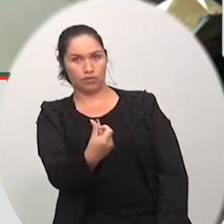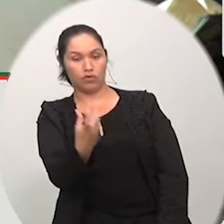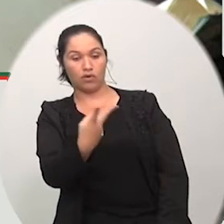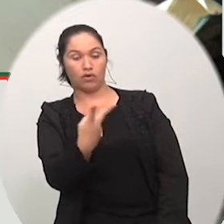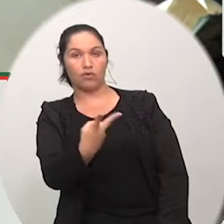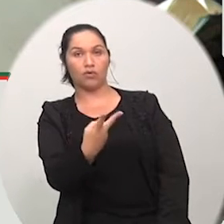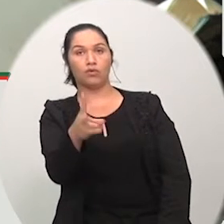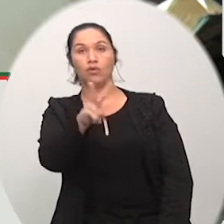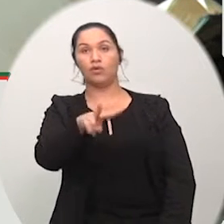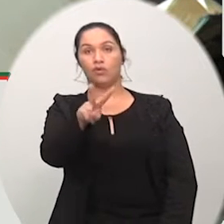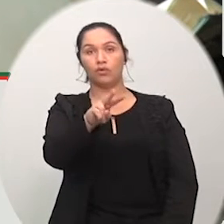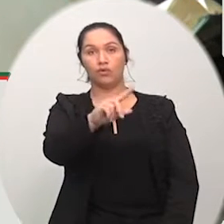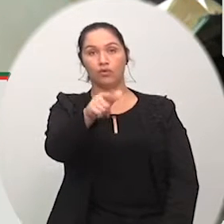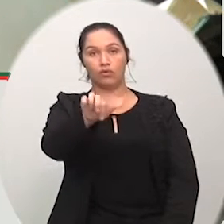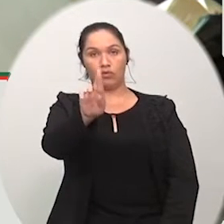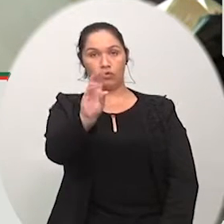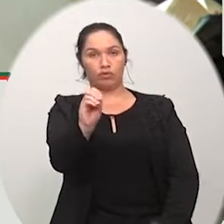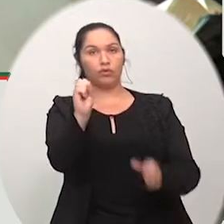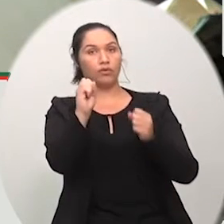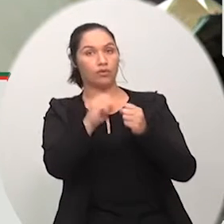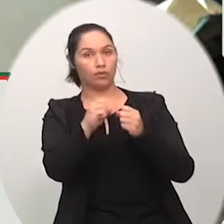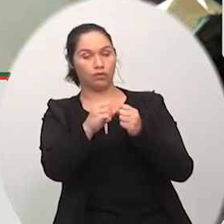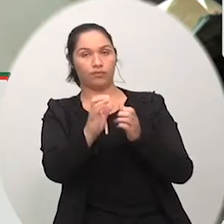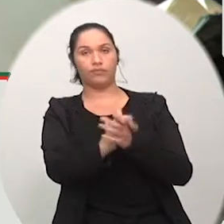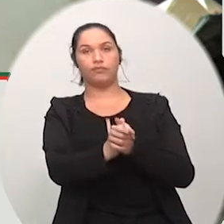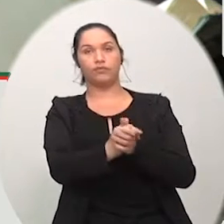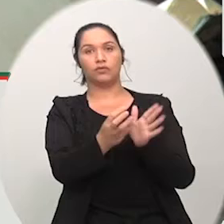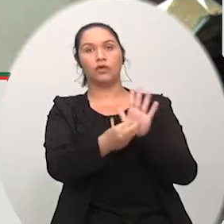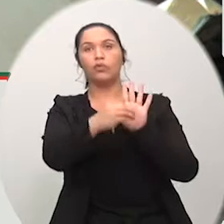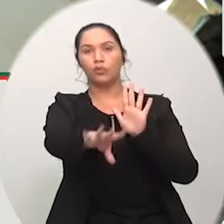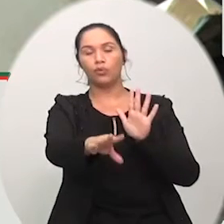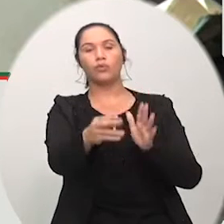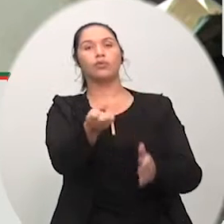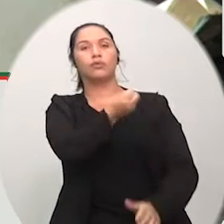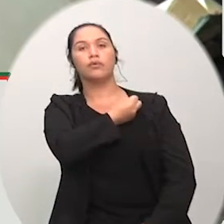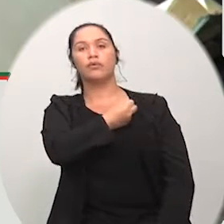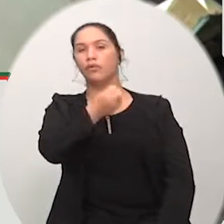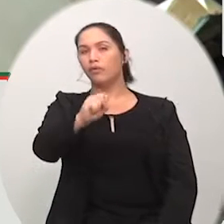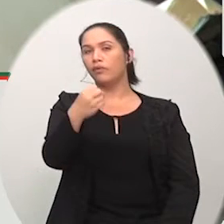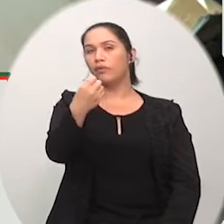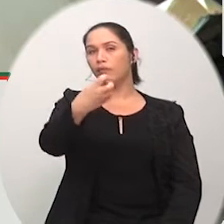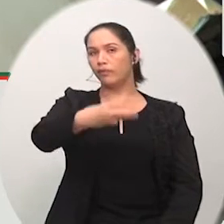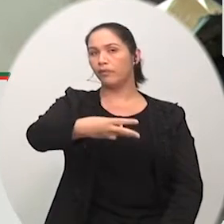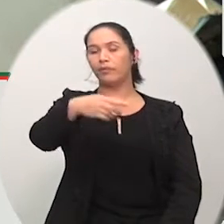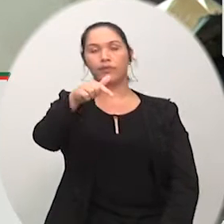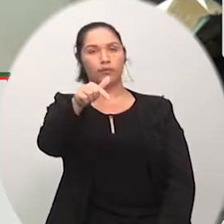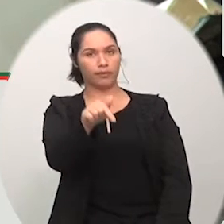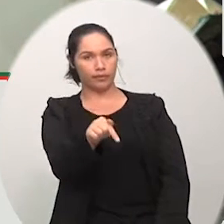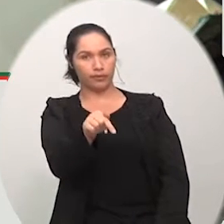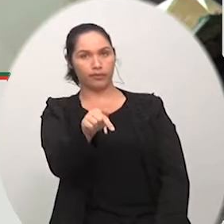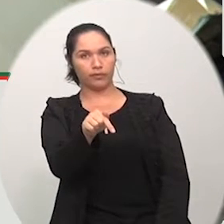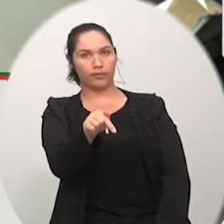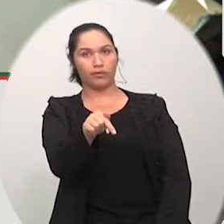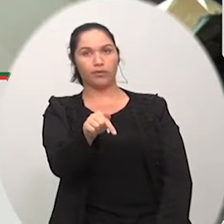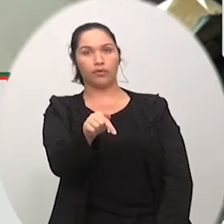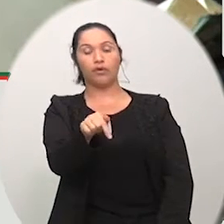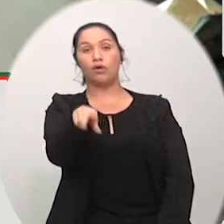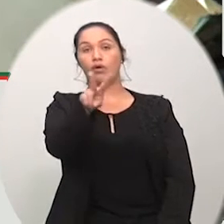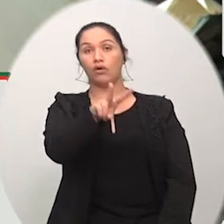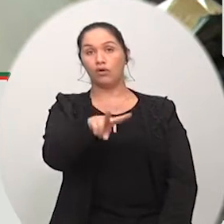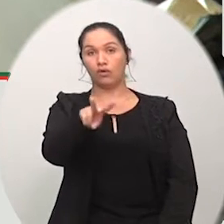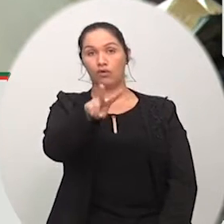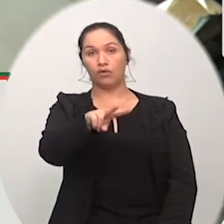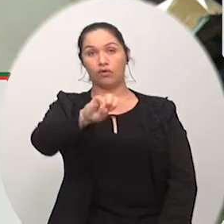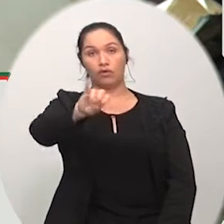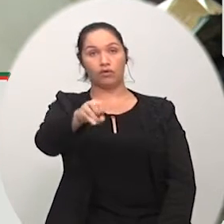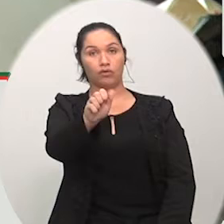ambas de autoria do vereador Zairio Casagrande. Indicação, número 837, barra 18, de autoria do vereador Jair